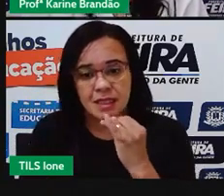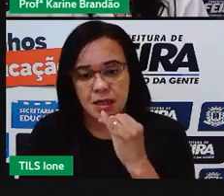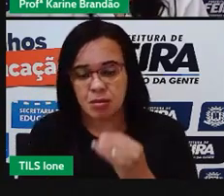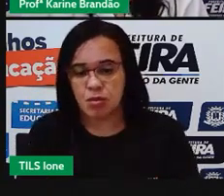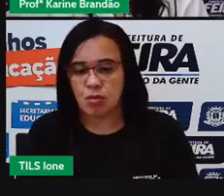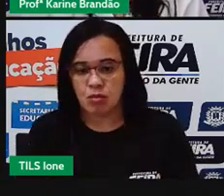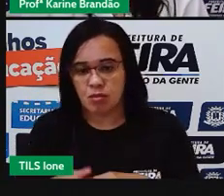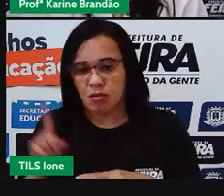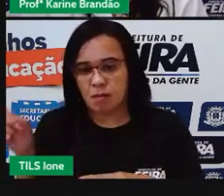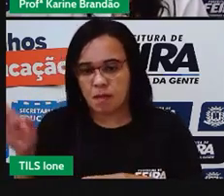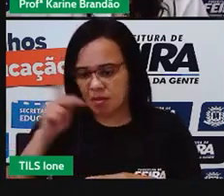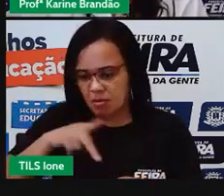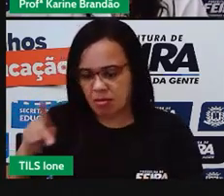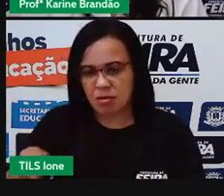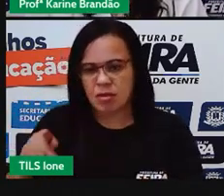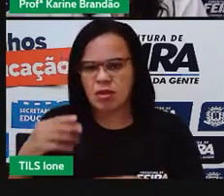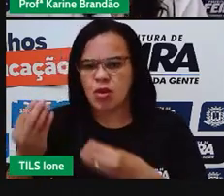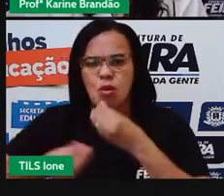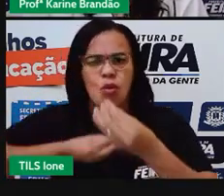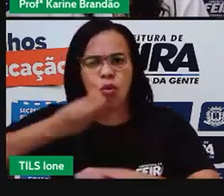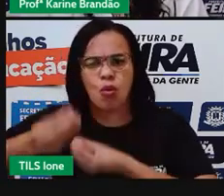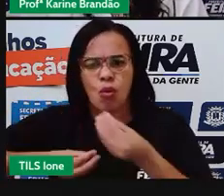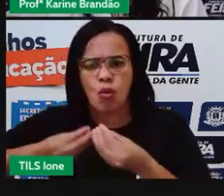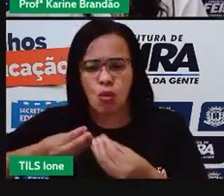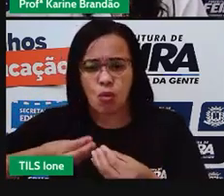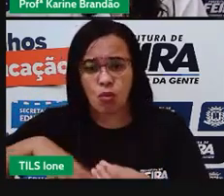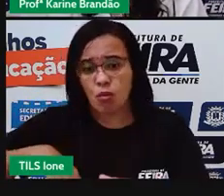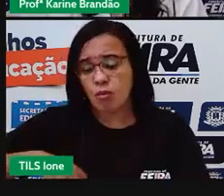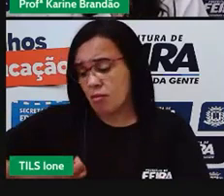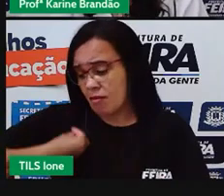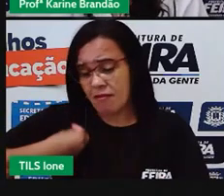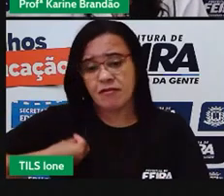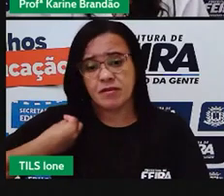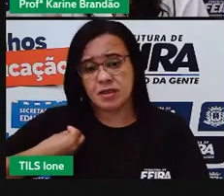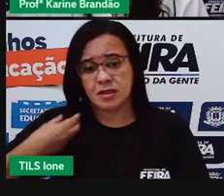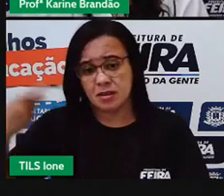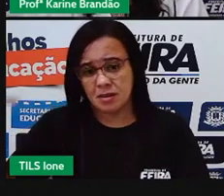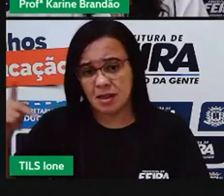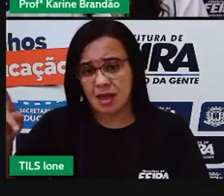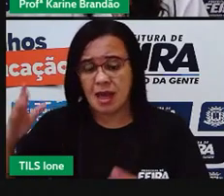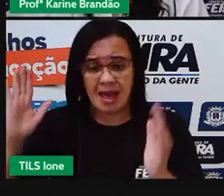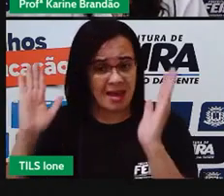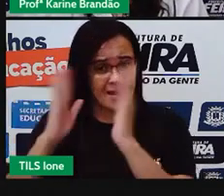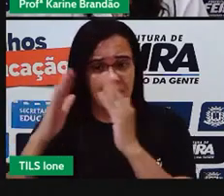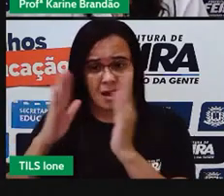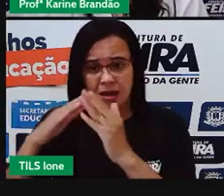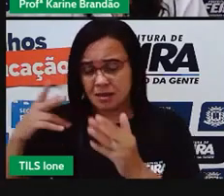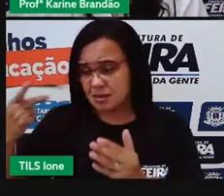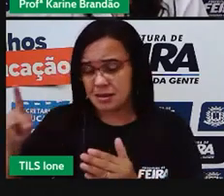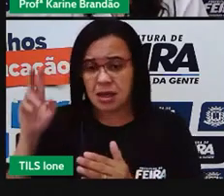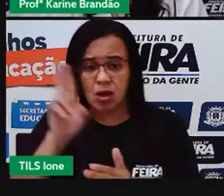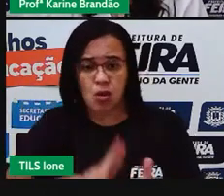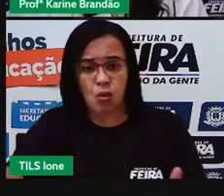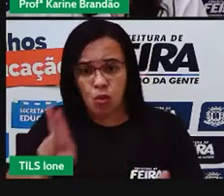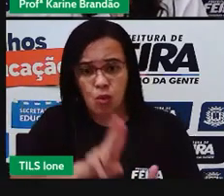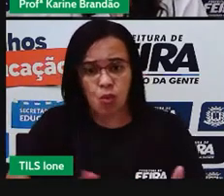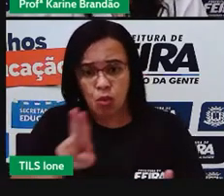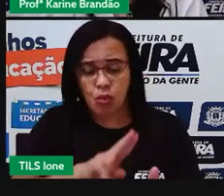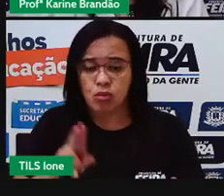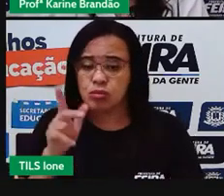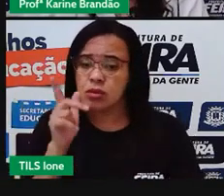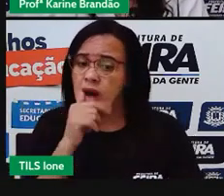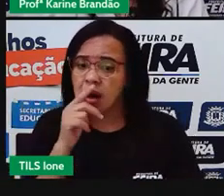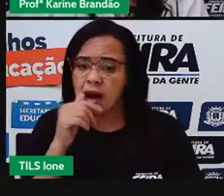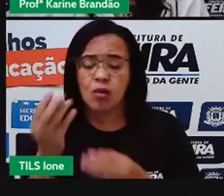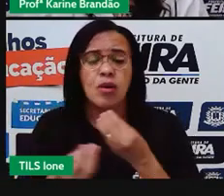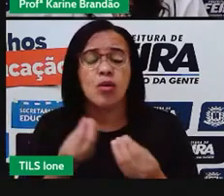que eu consumo em minha vida diária. Inclusive, a água que é usada para cultivar os alimentos